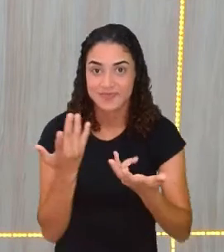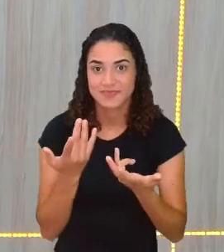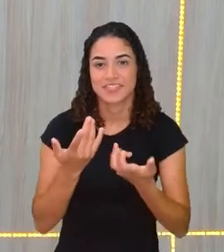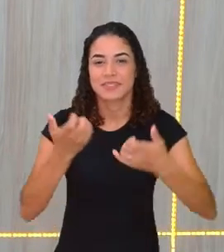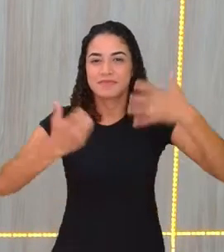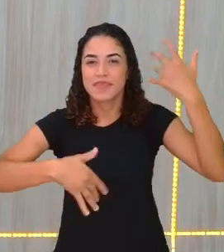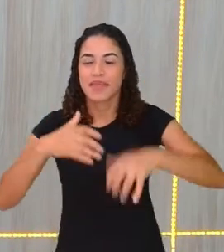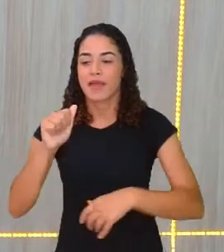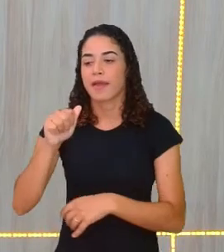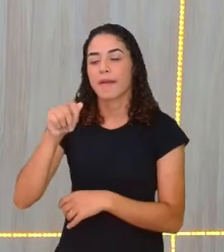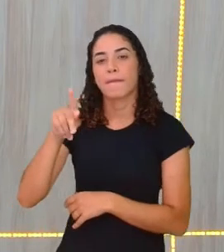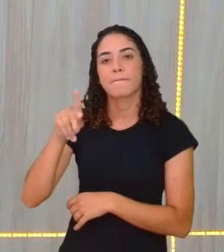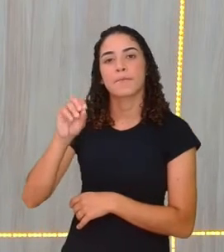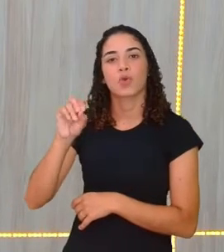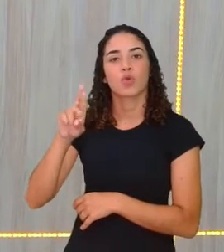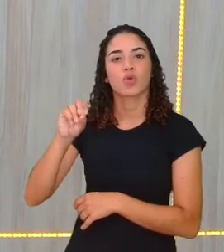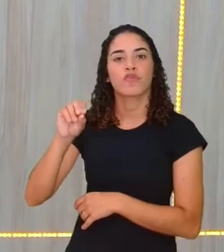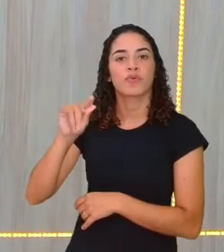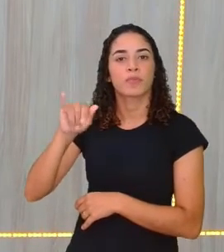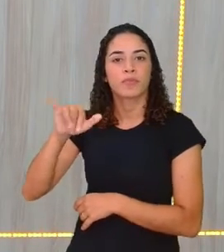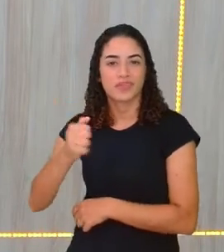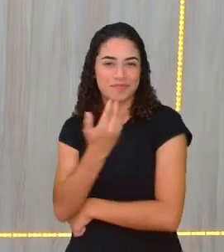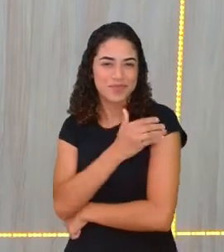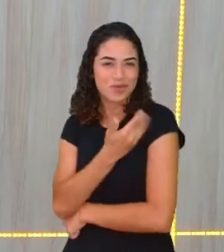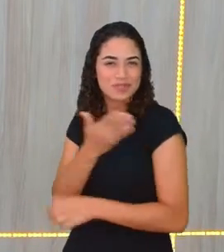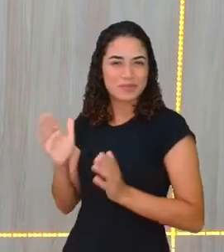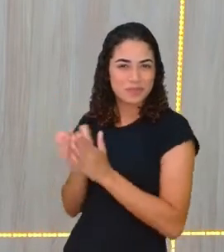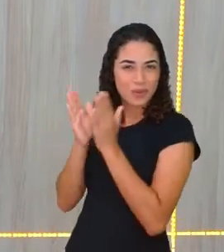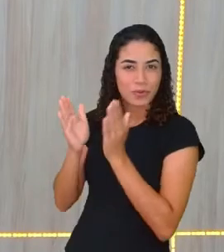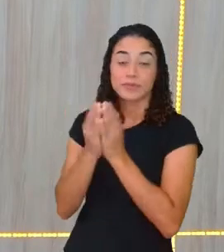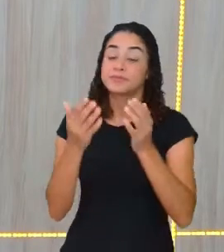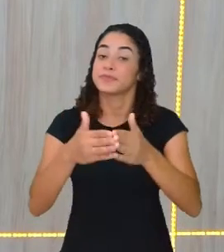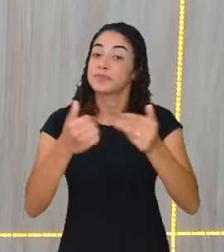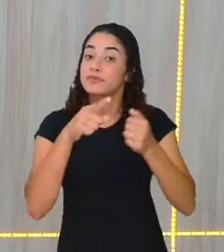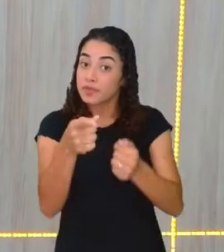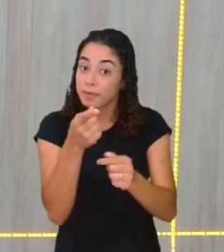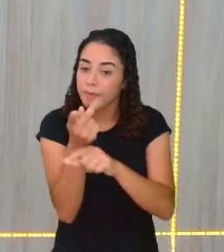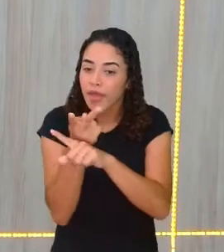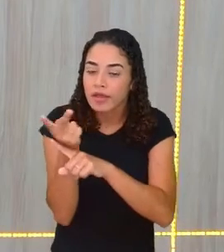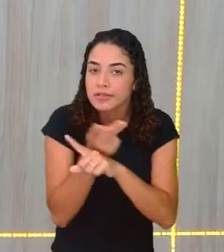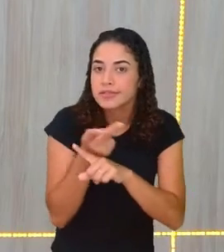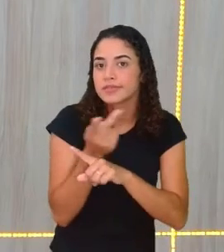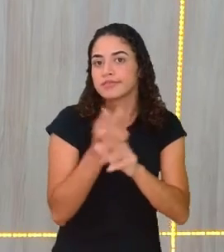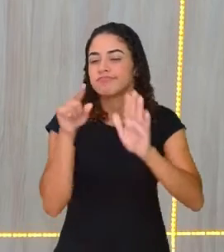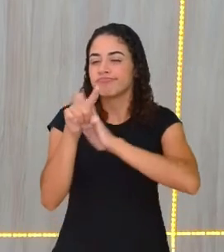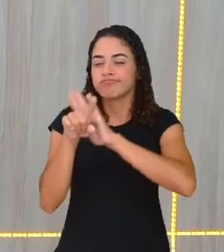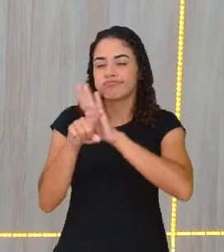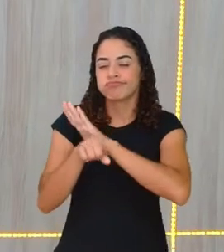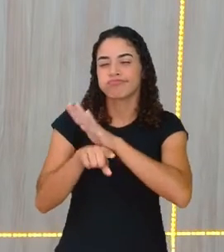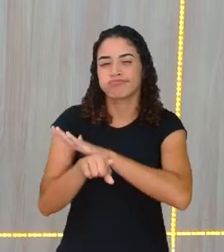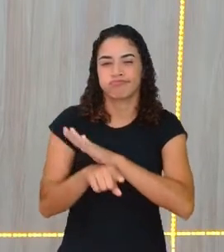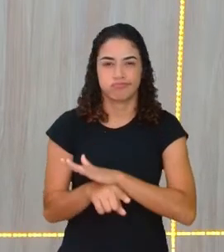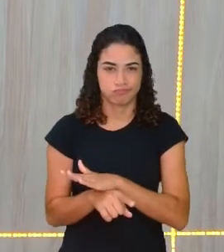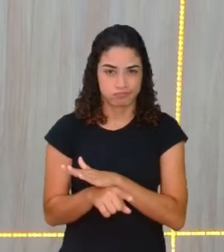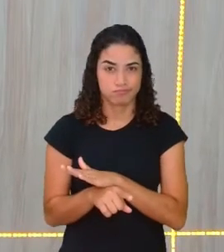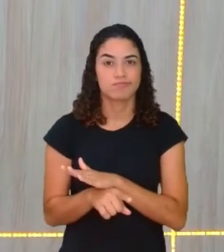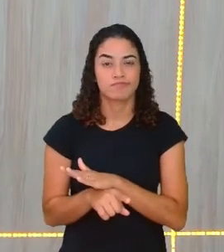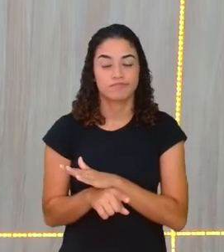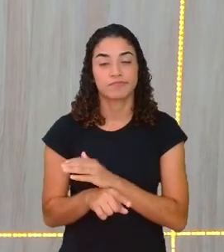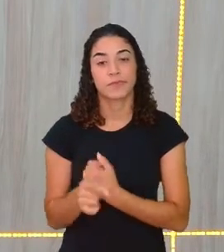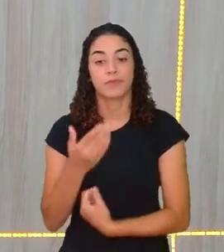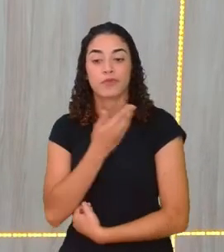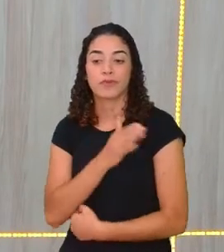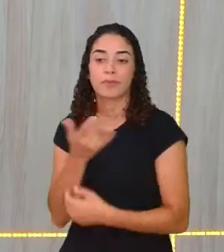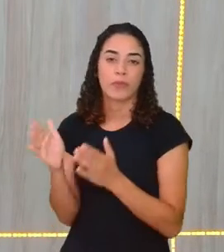aporofobia, pedi para vocês pesquisarem, se atualizarem, não é? Que é o preconceito contra pobres, não é?